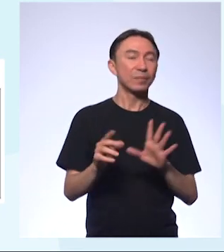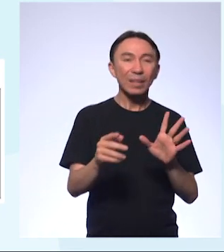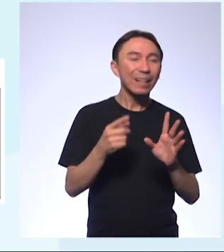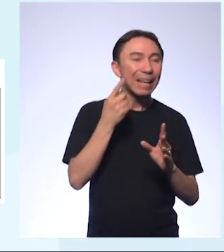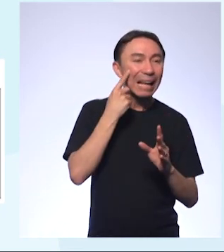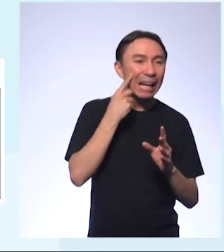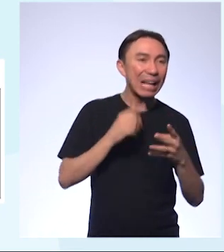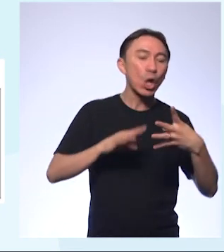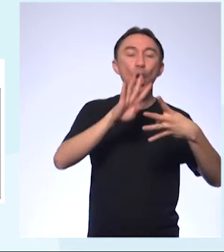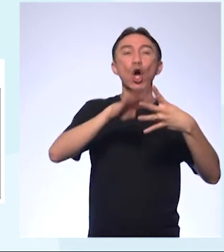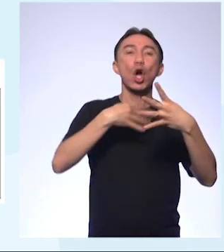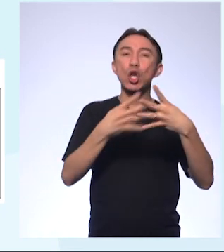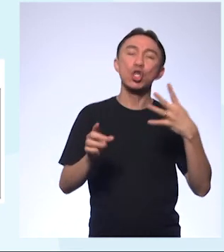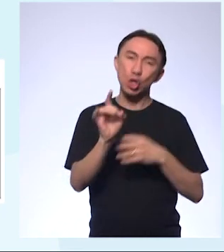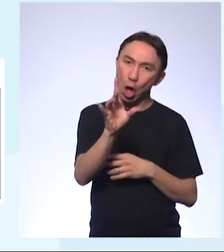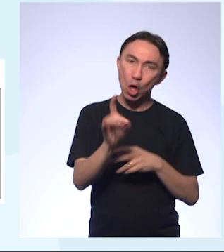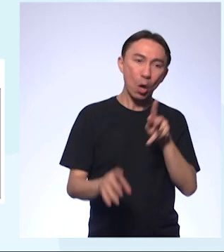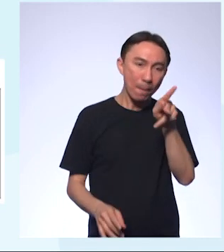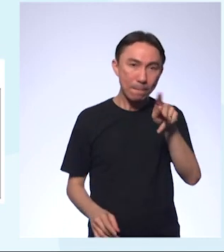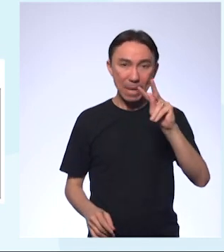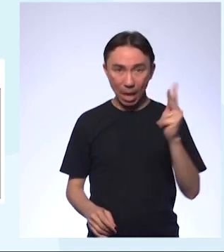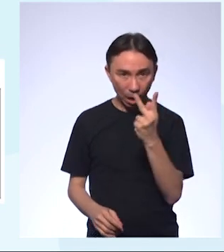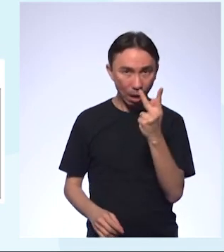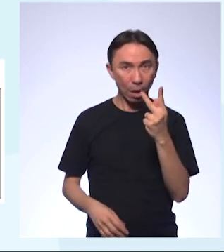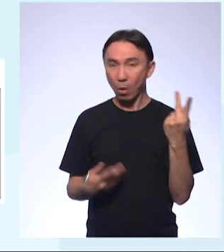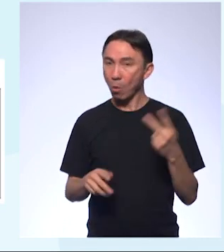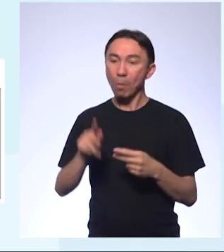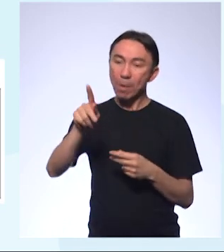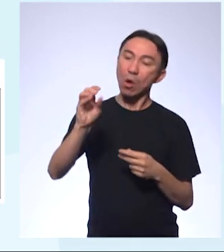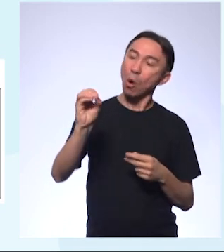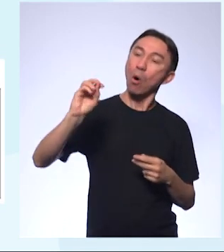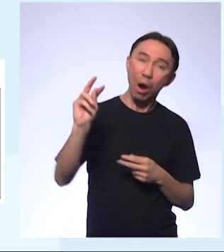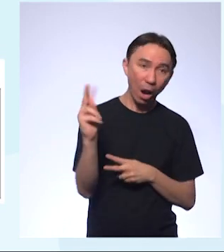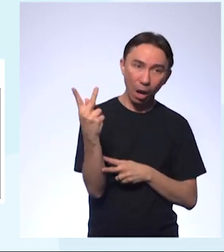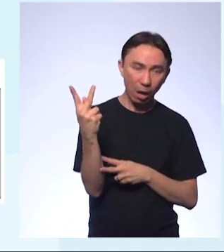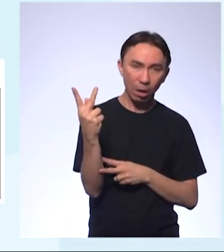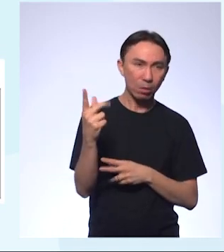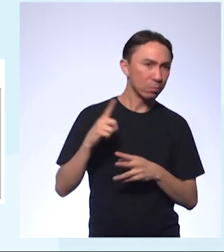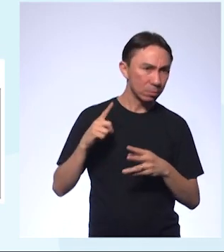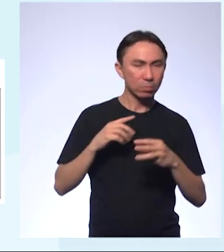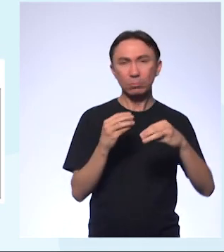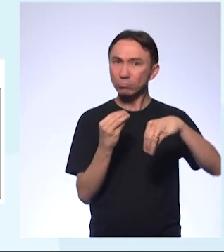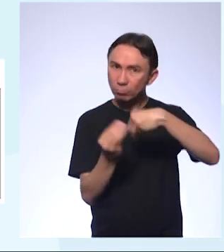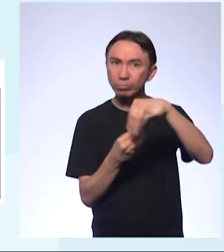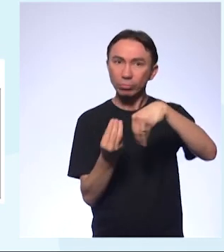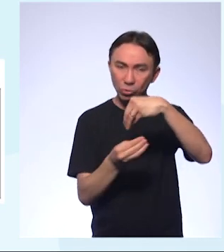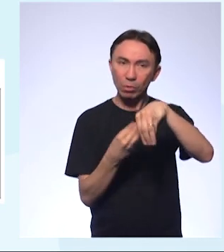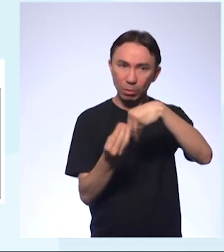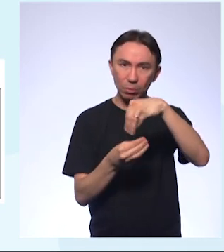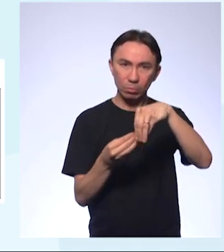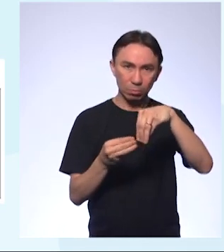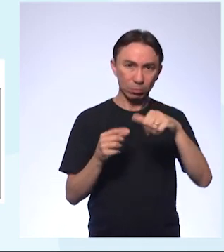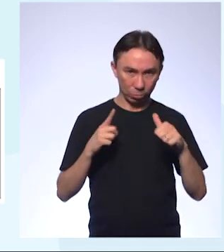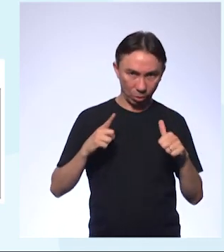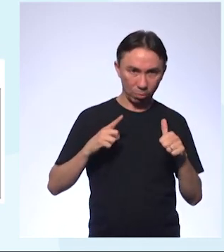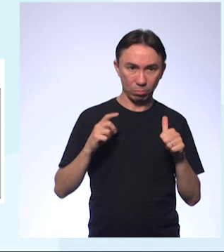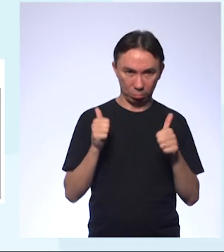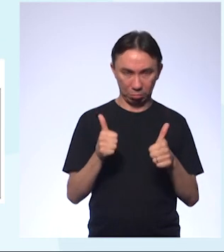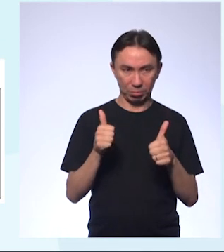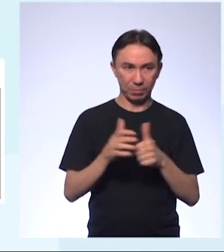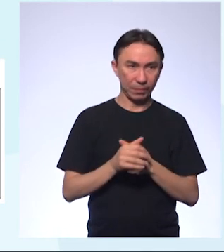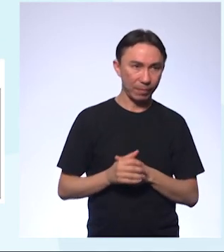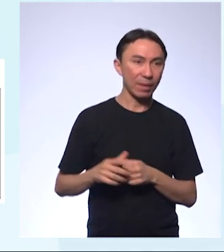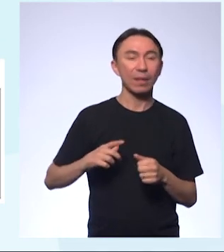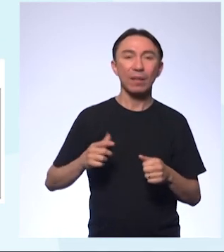está nem só para pH e nem só para POH. Tenho misturinhas aqui no meio. Tenho dos dois caráteres. A